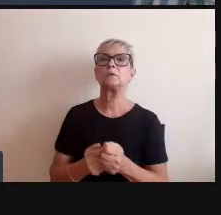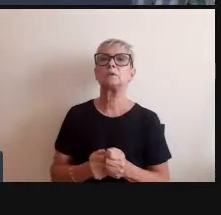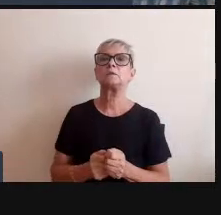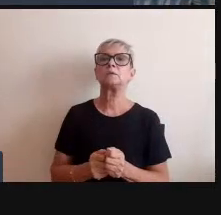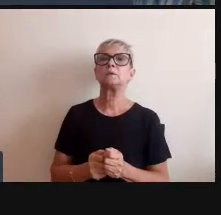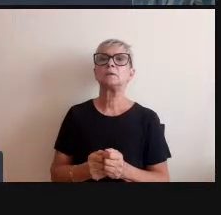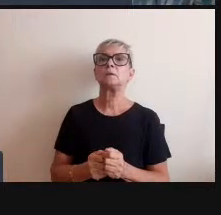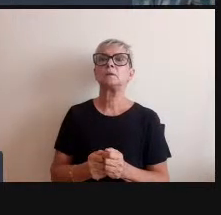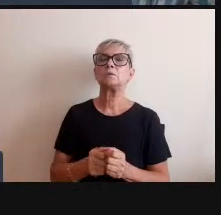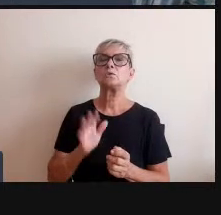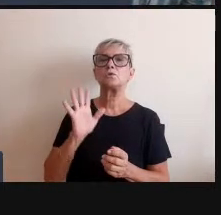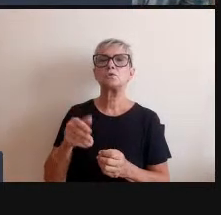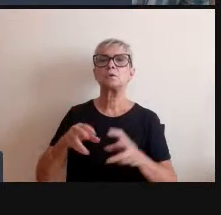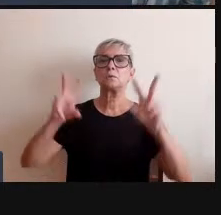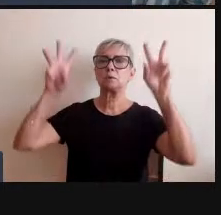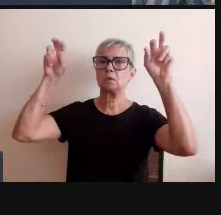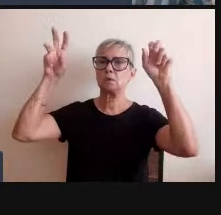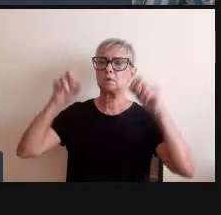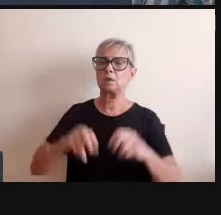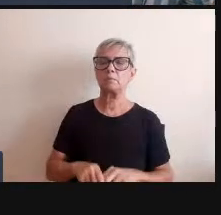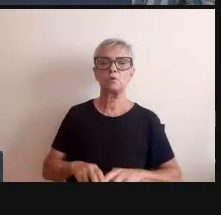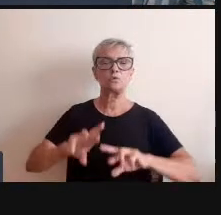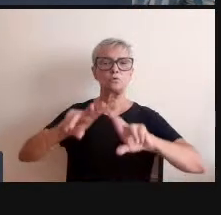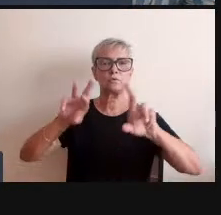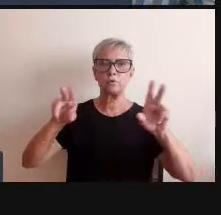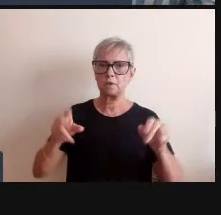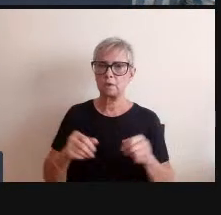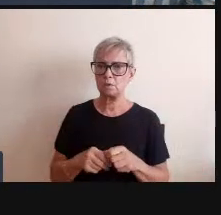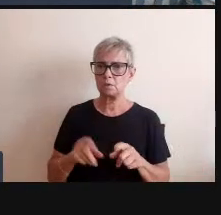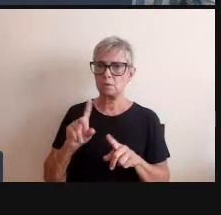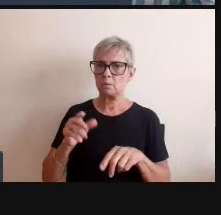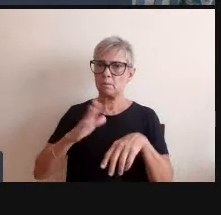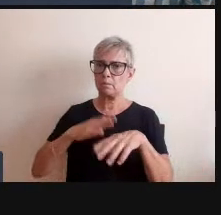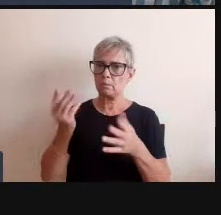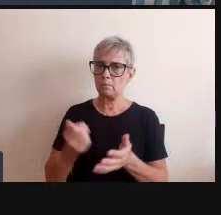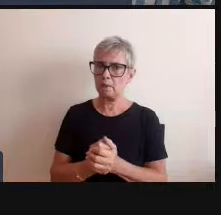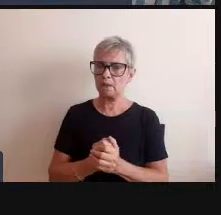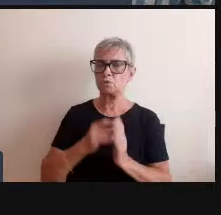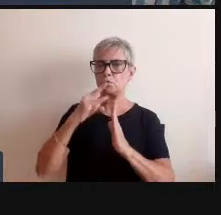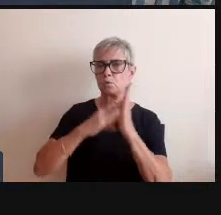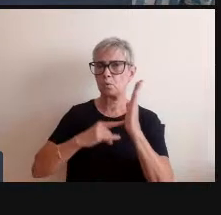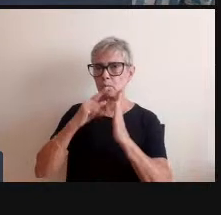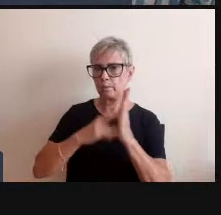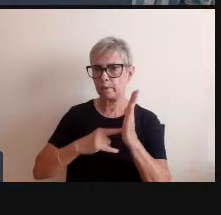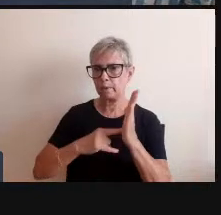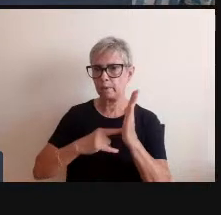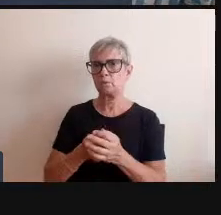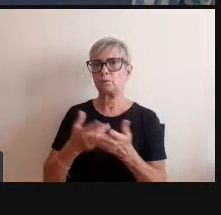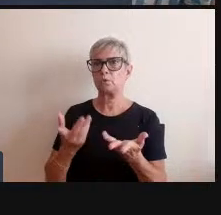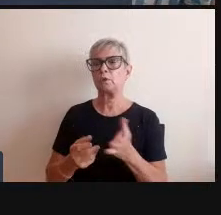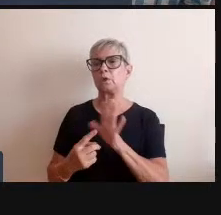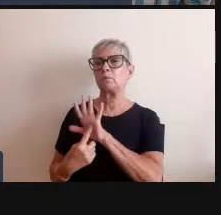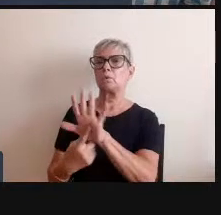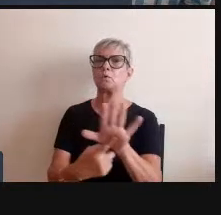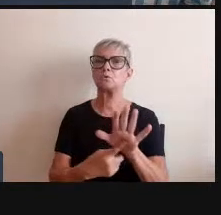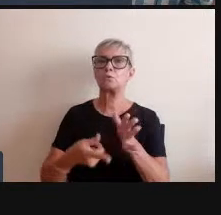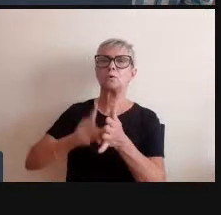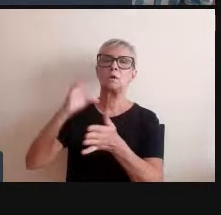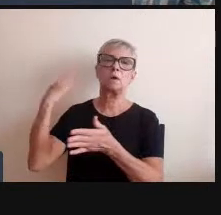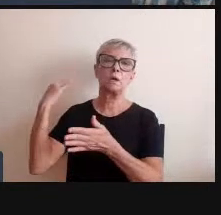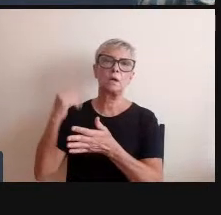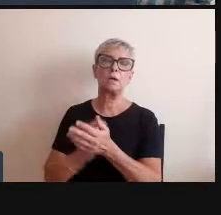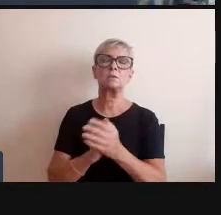temática completamente diferente não é mais aquela documental que vigorou durante a exposição Família